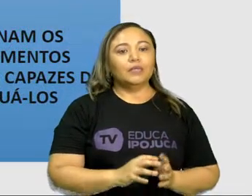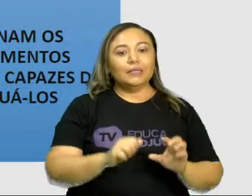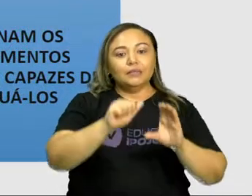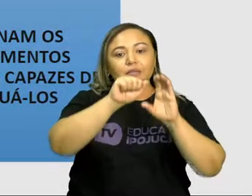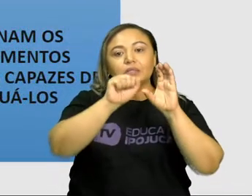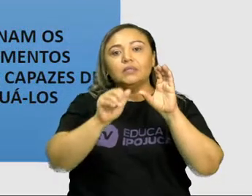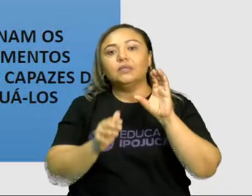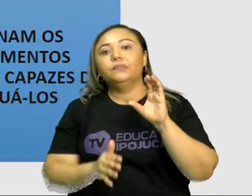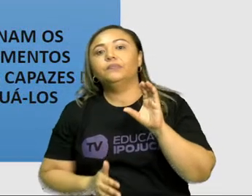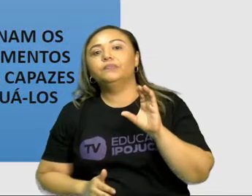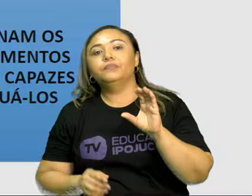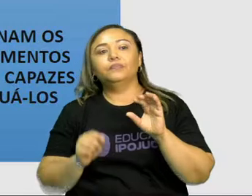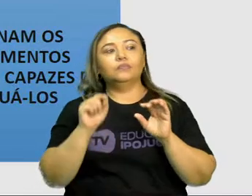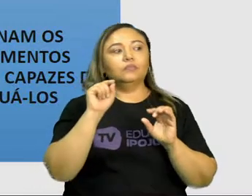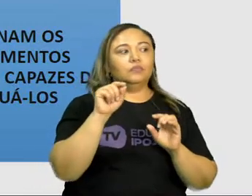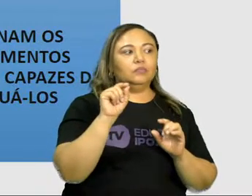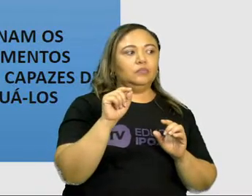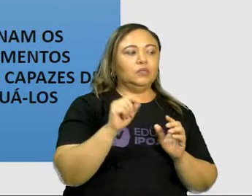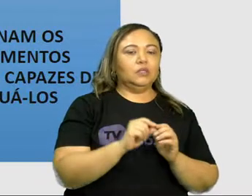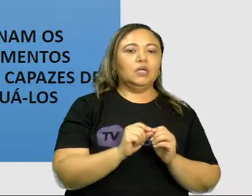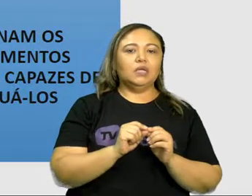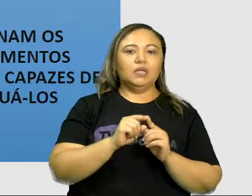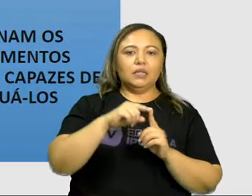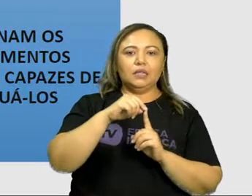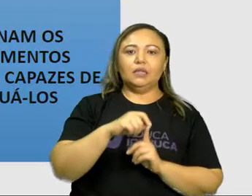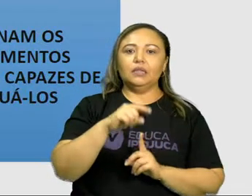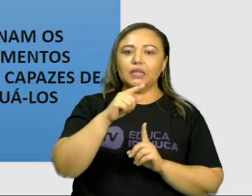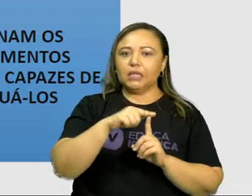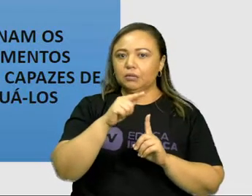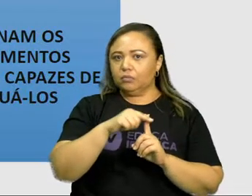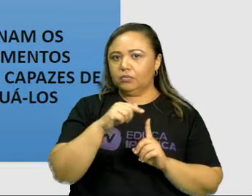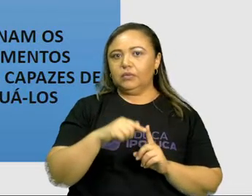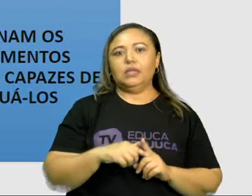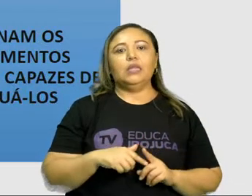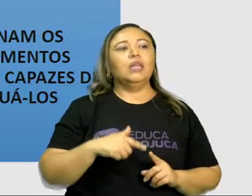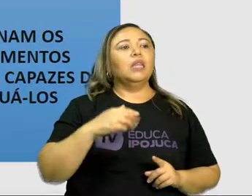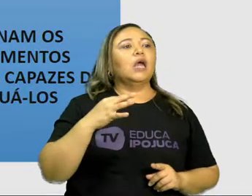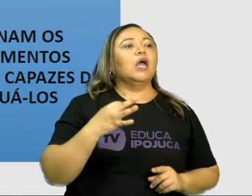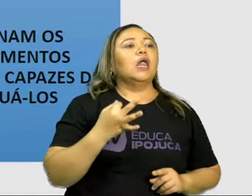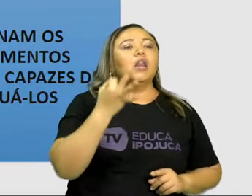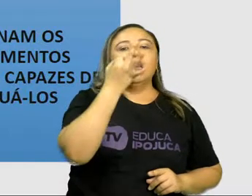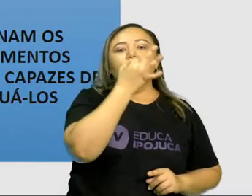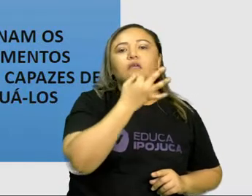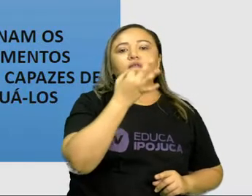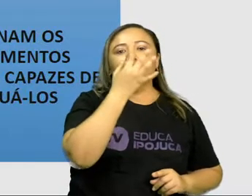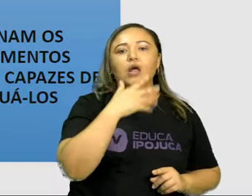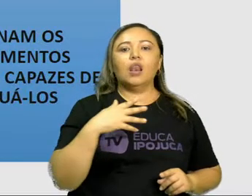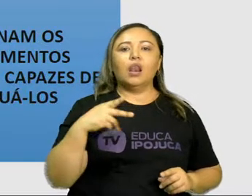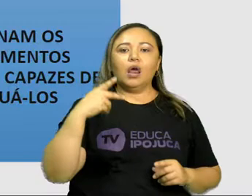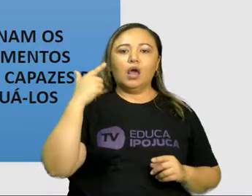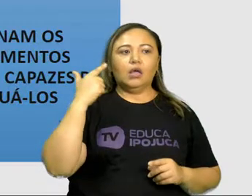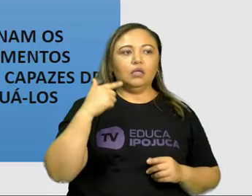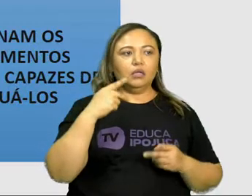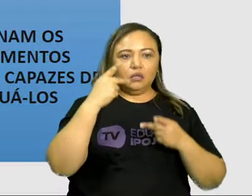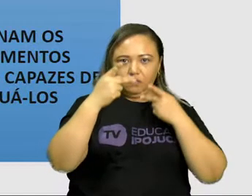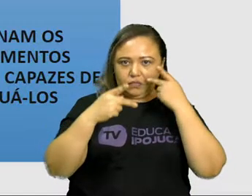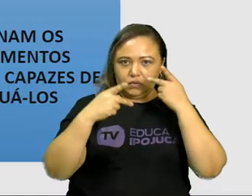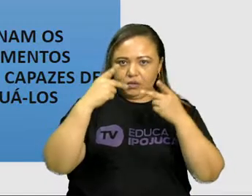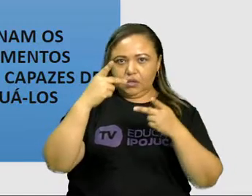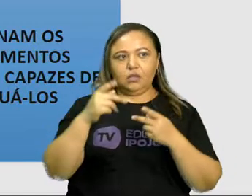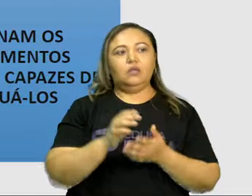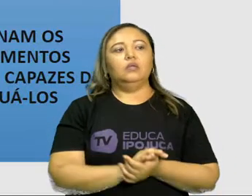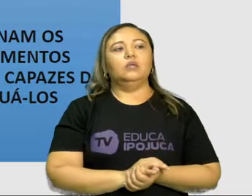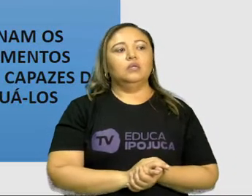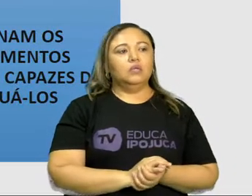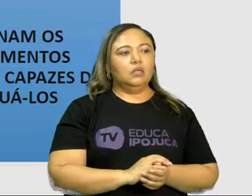Caracterizam as intenções nos tipos de atos de fala. Então a intenção que o autor tem, ela é marcada por